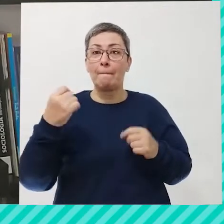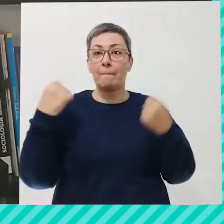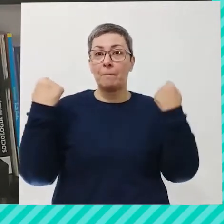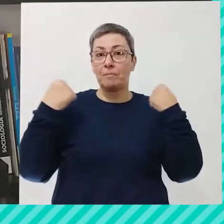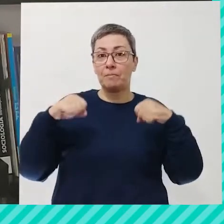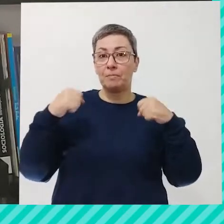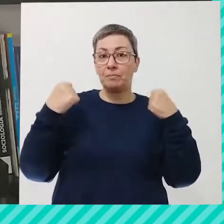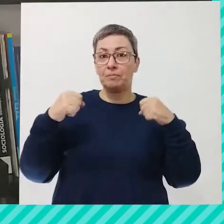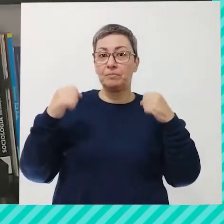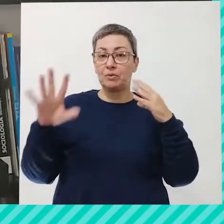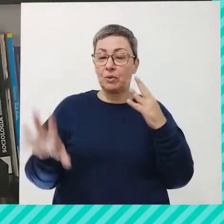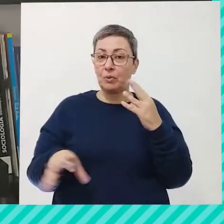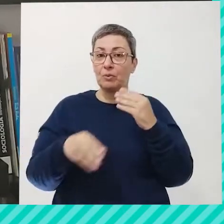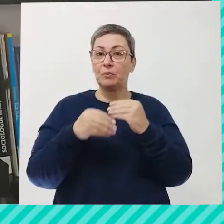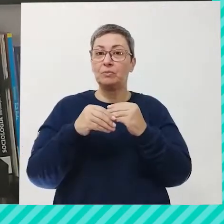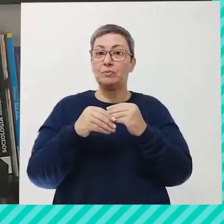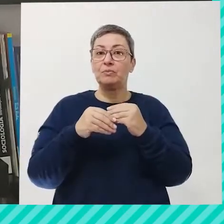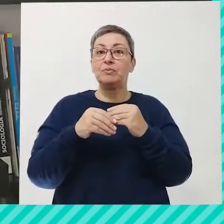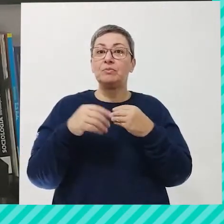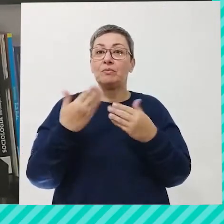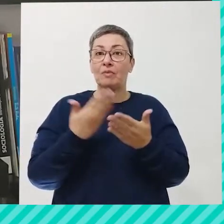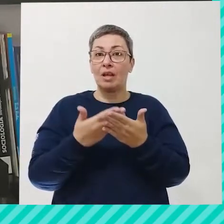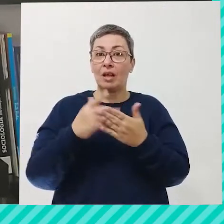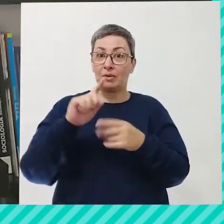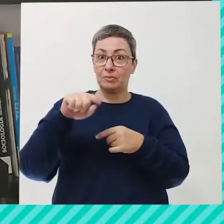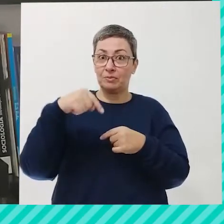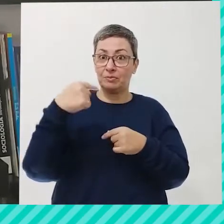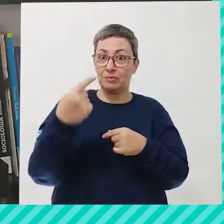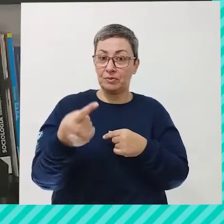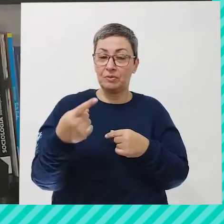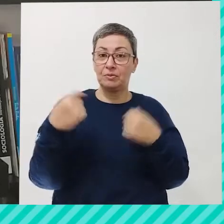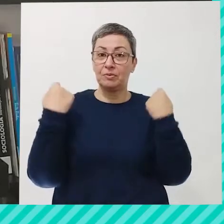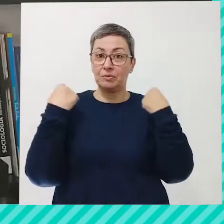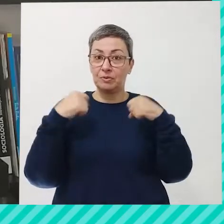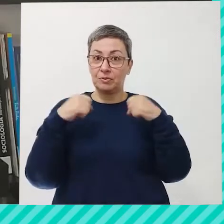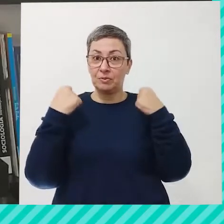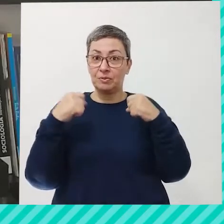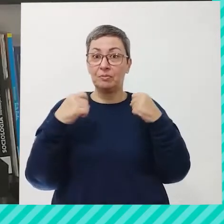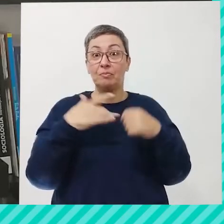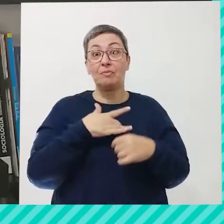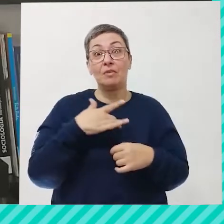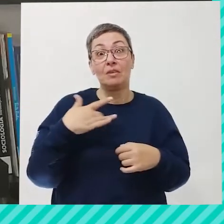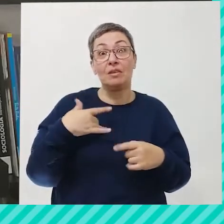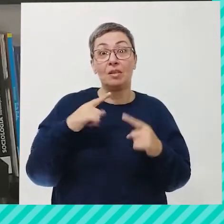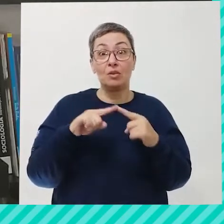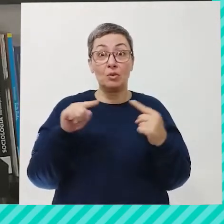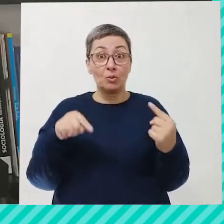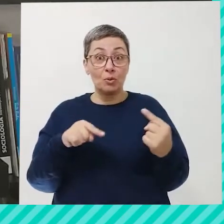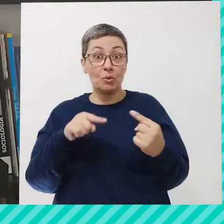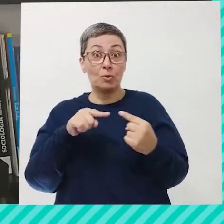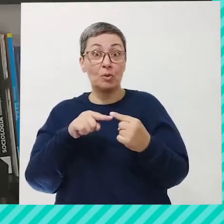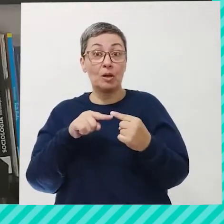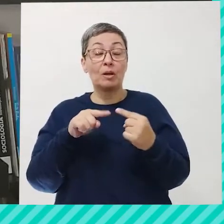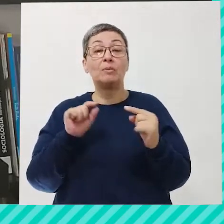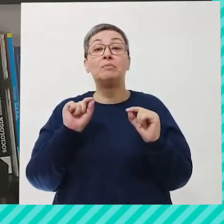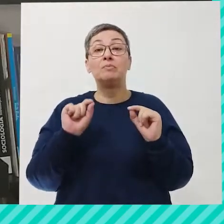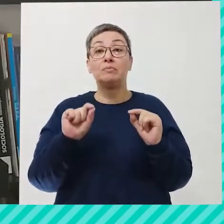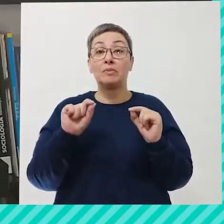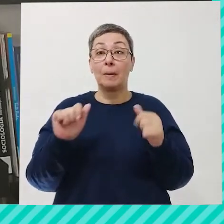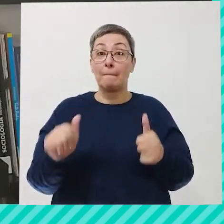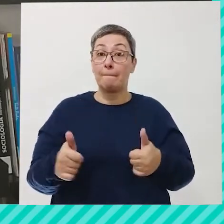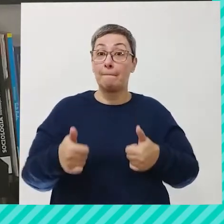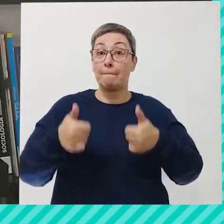atividade física. Pra complementar com a aula que vem, lembra? A atividade física pra saúde tá diretamente relacionada à